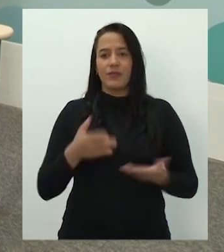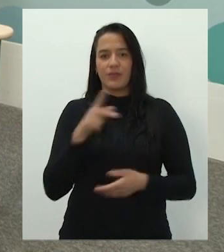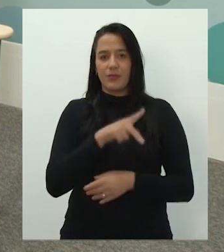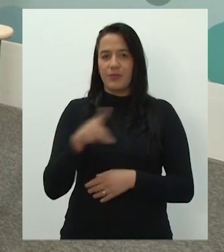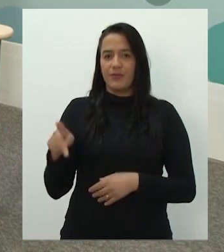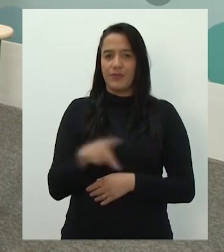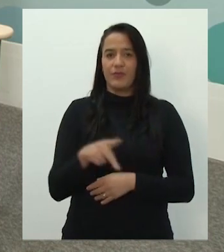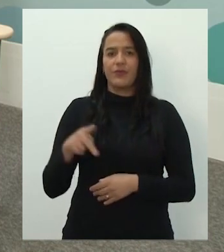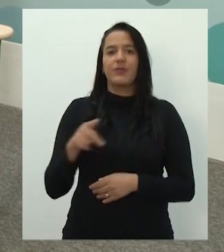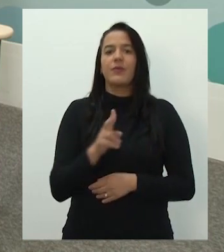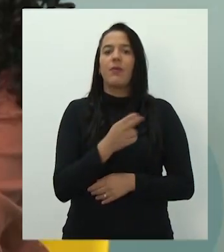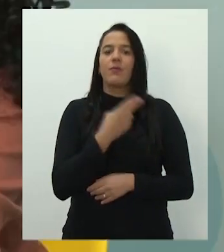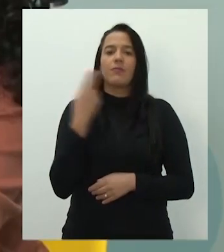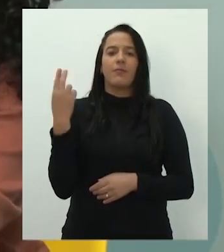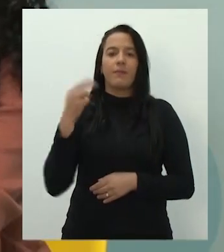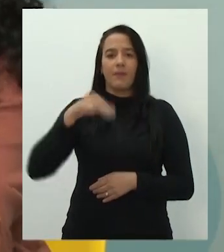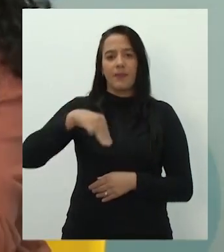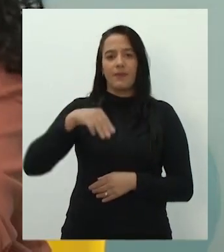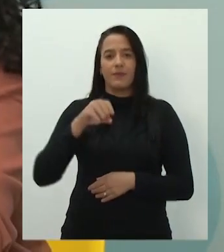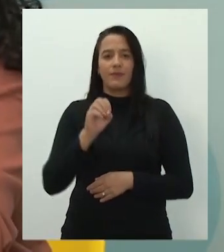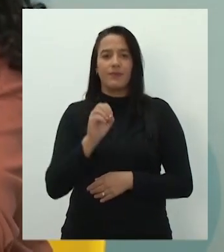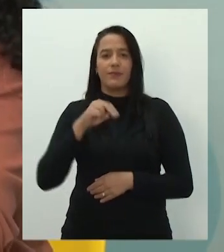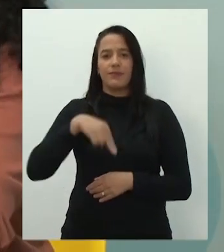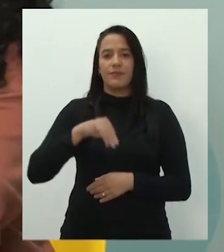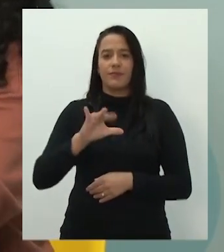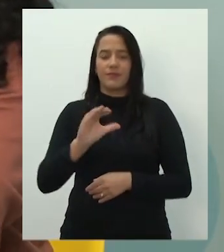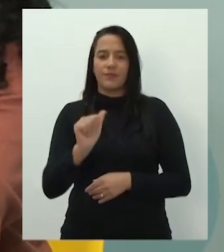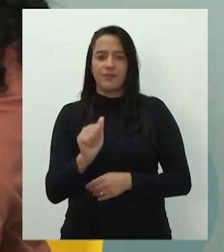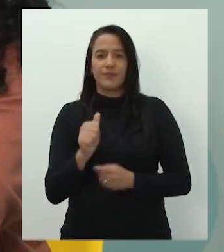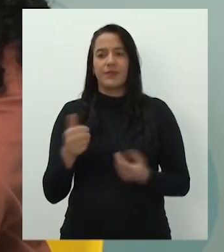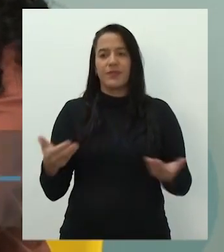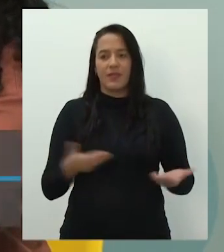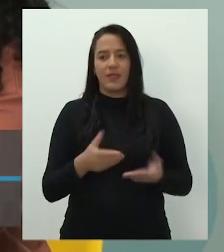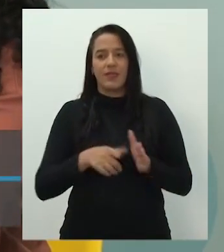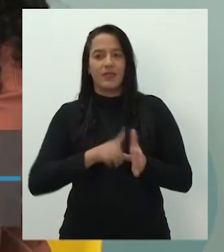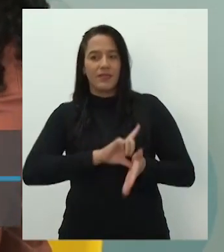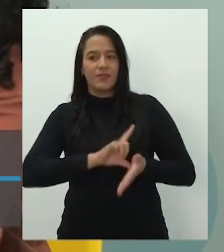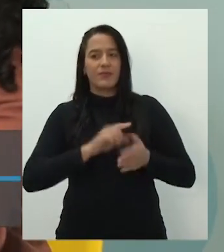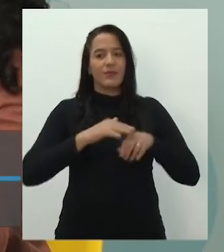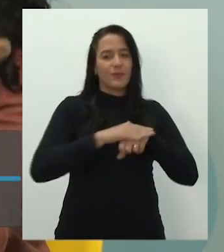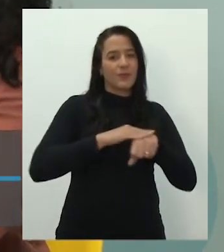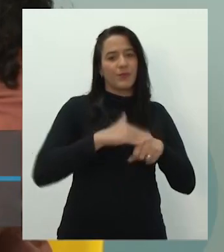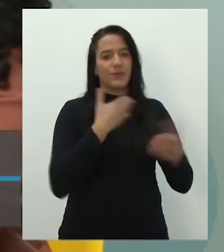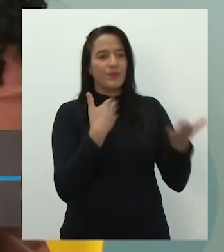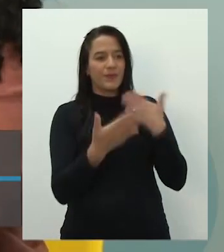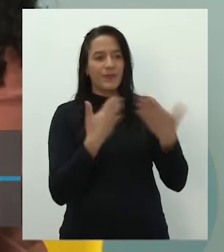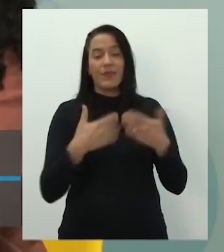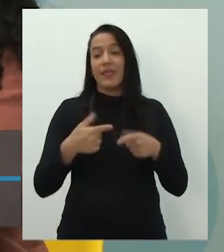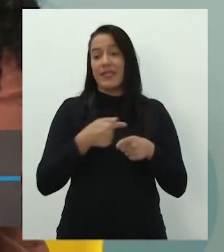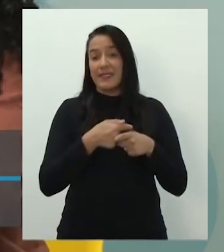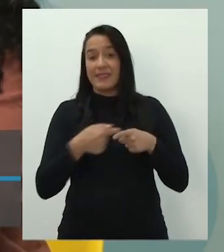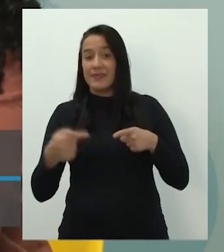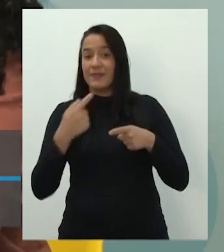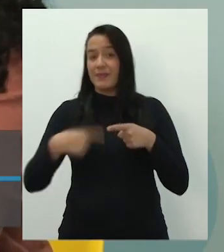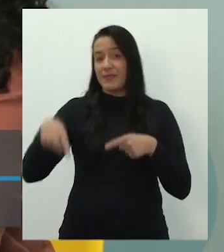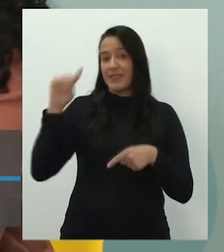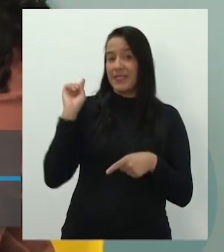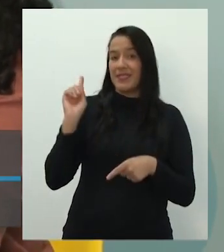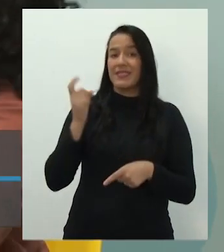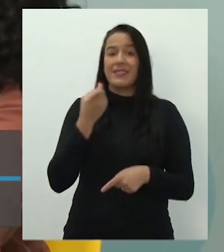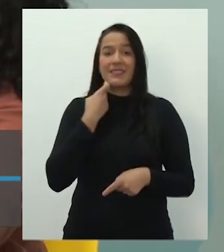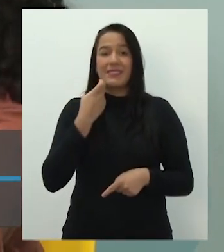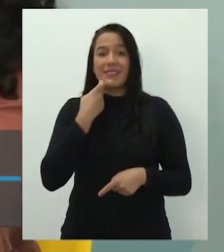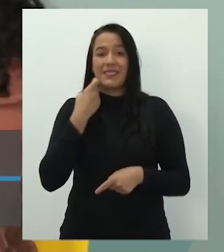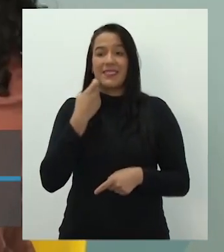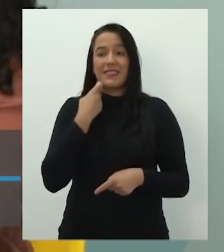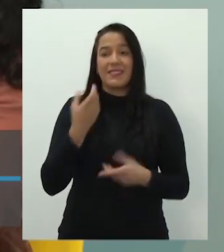Mônica. Tudo bem, gente? Eu estava falando para o Mauro aqui antes de começar, que na semana passada, na sexta-feira, comecei a aula